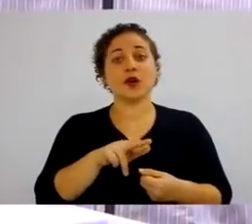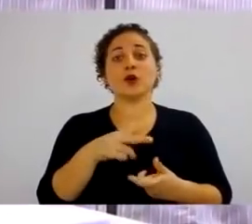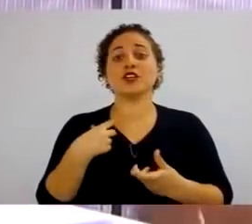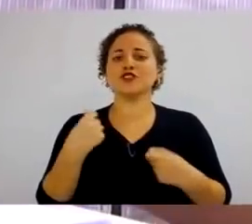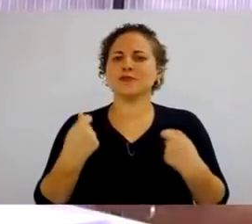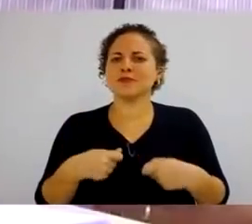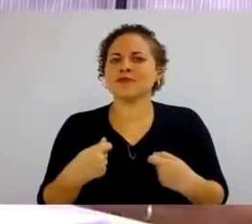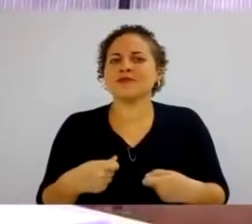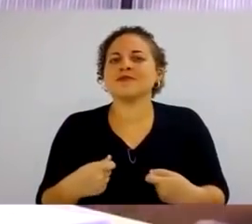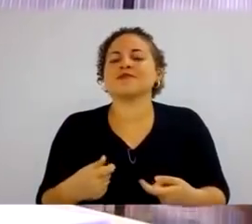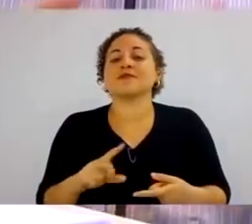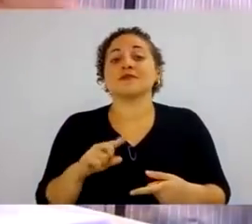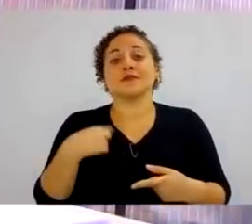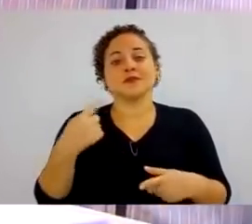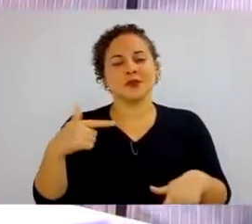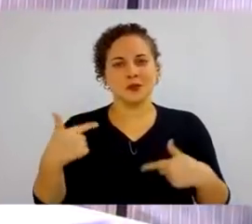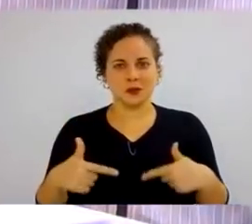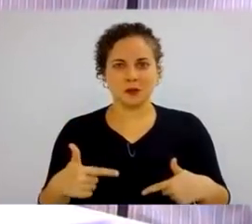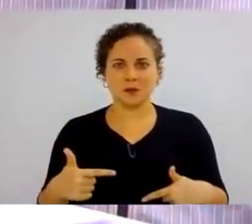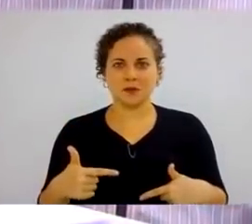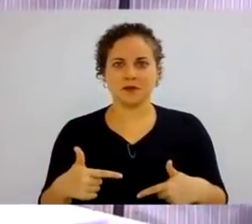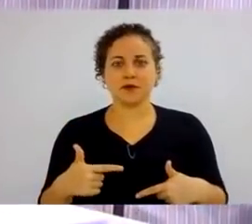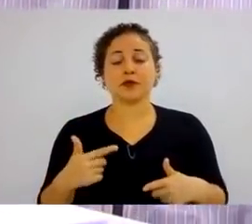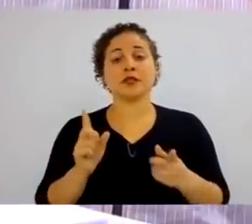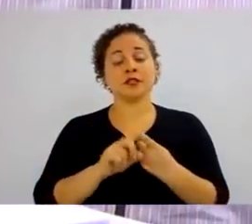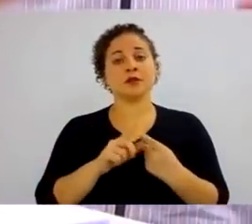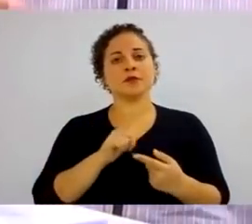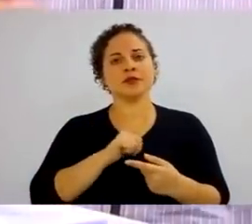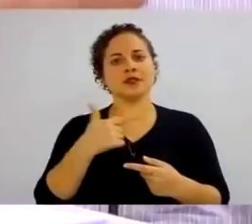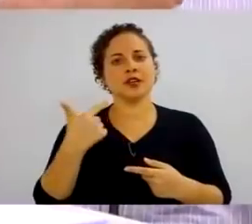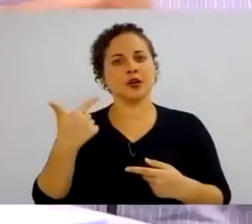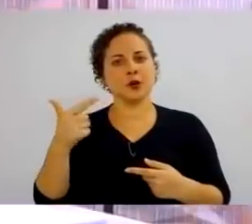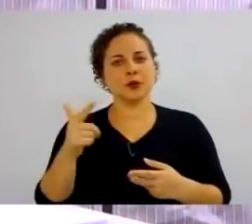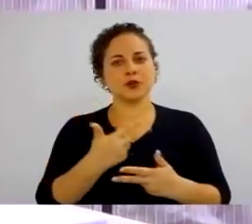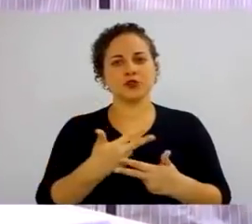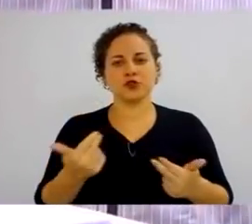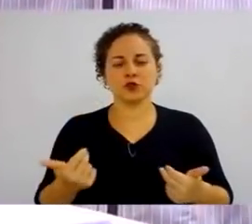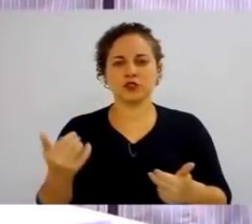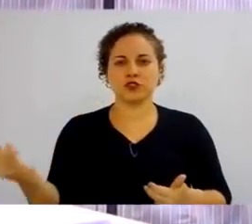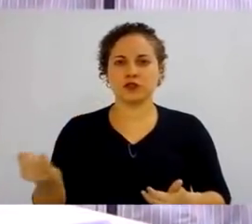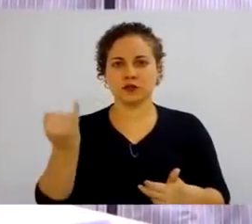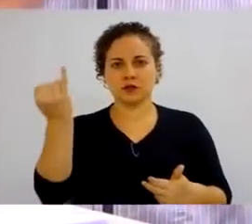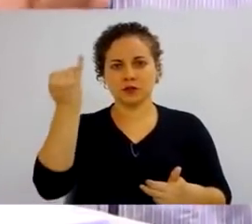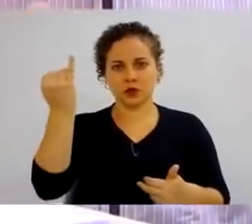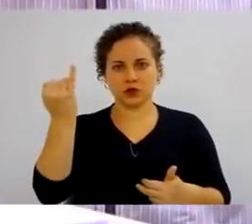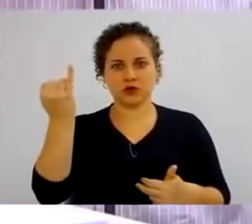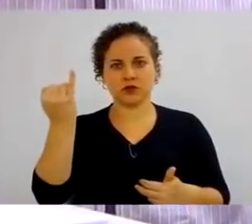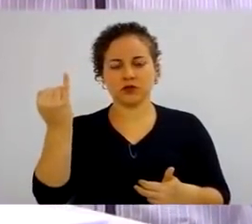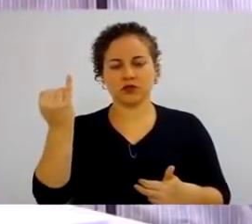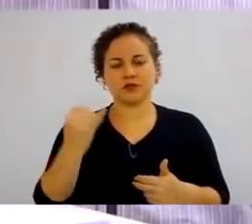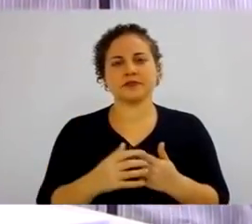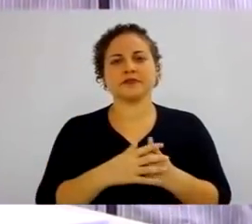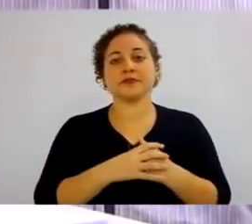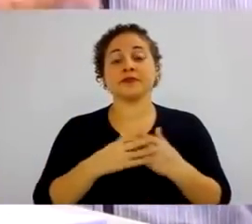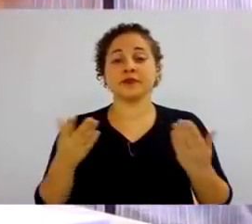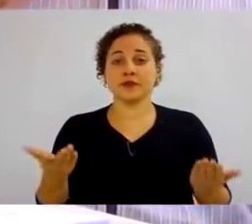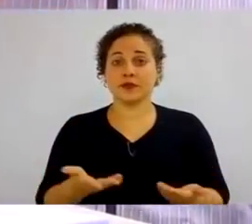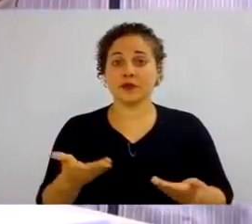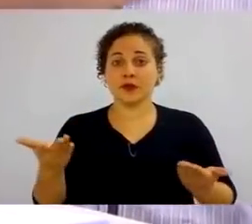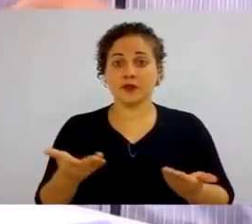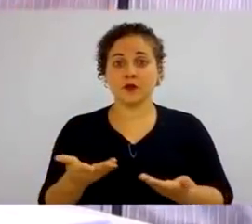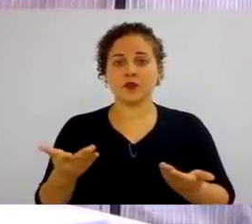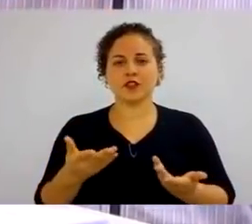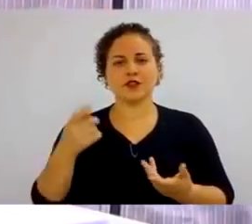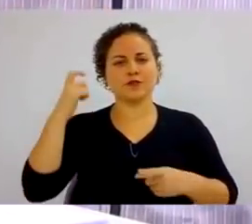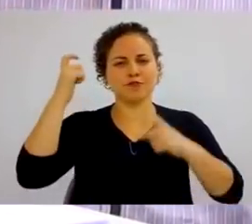pelo trabalho. Mas existem outros pormenores que fazem toda a diferença. E as empresas na atualidade,